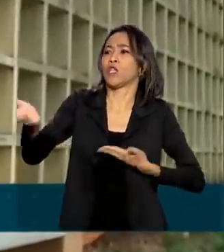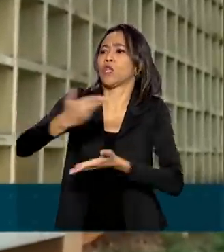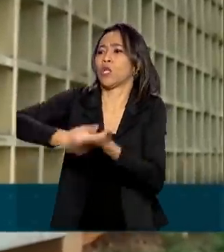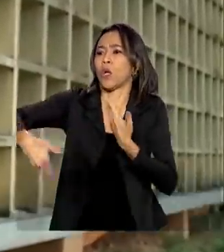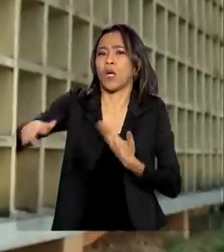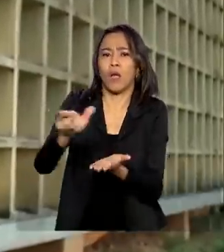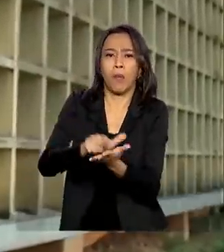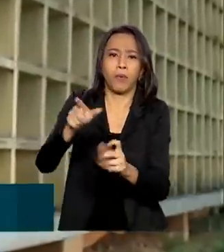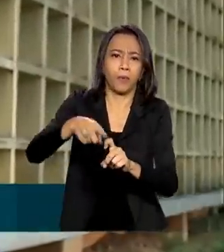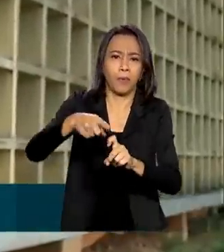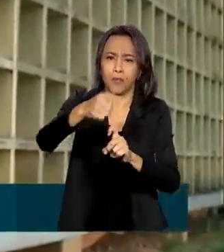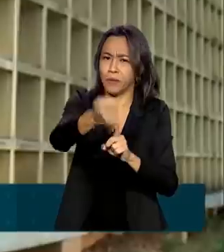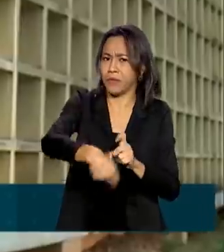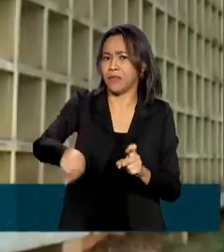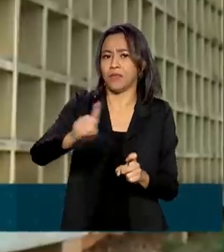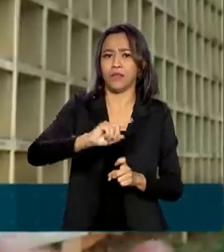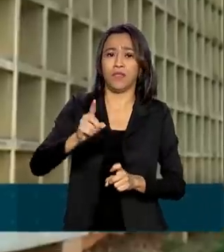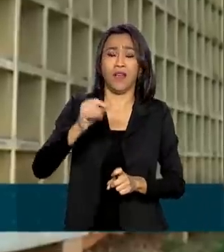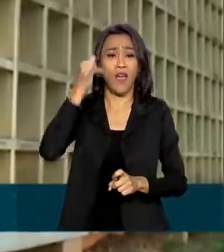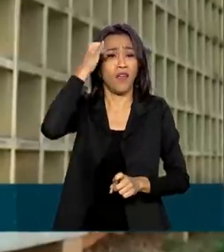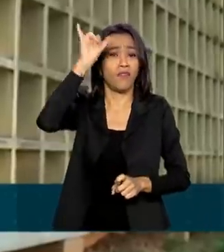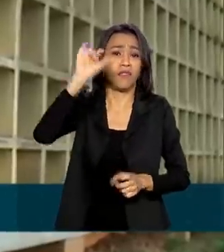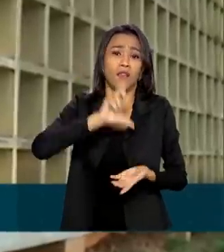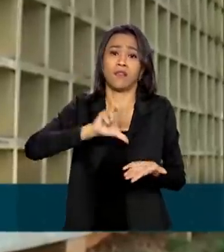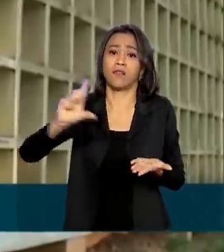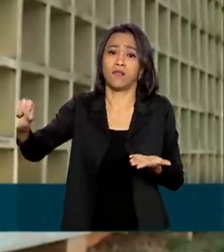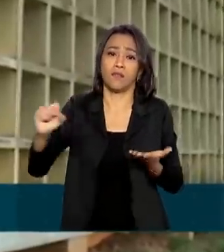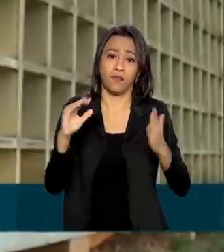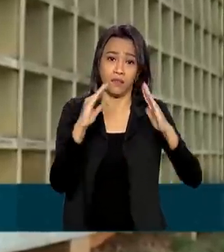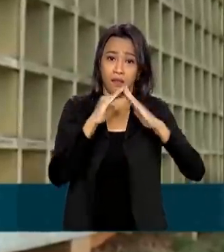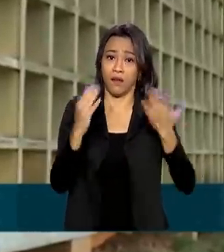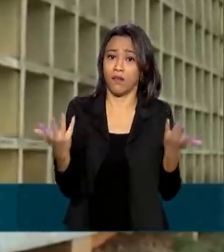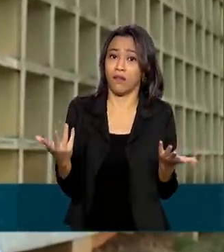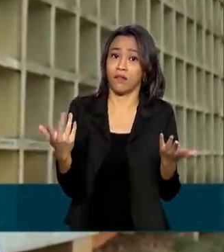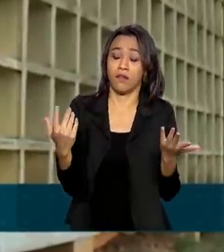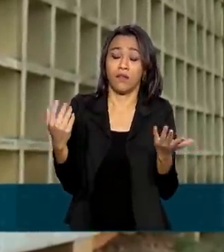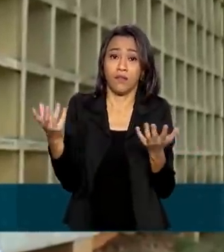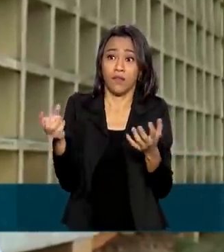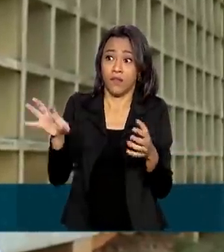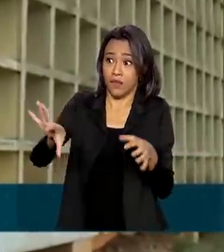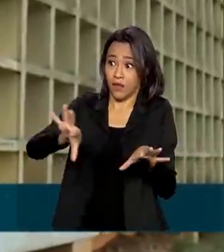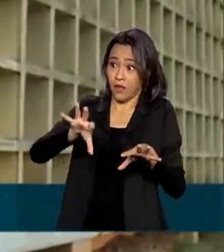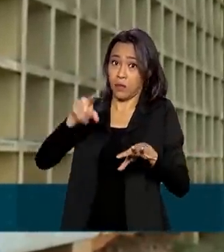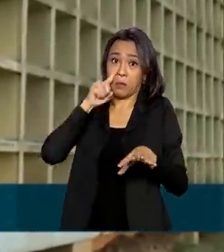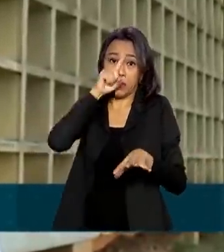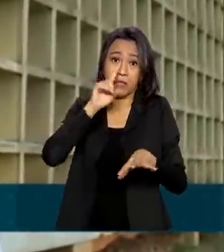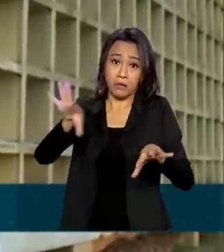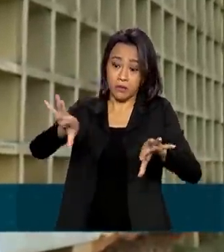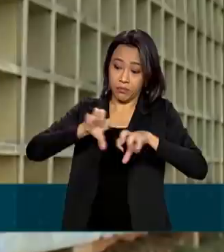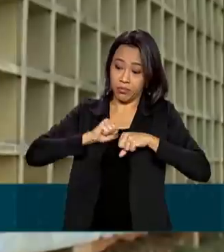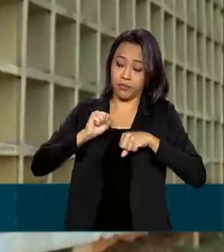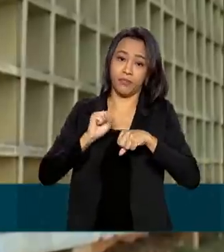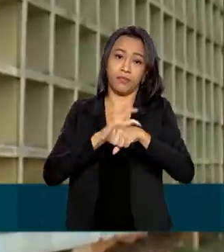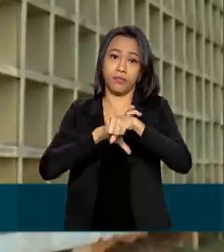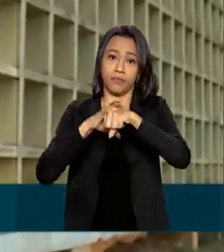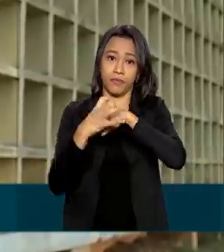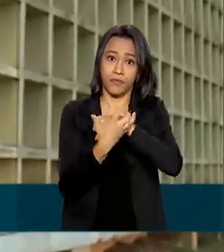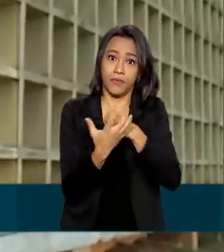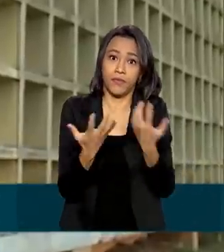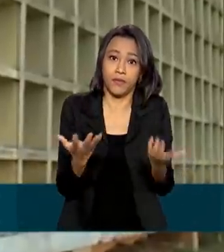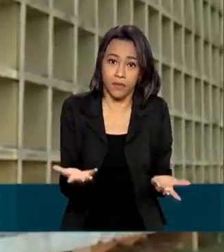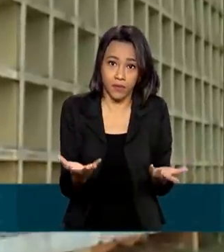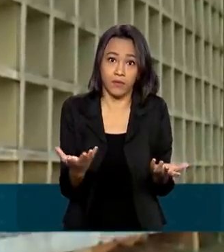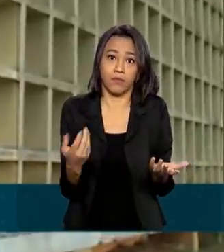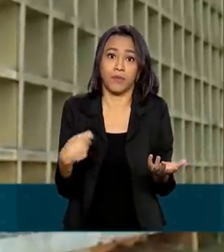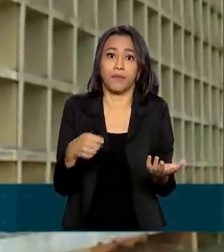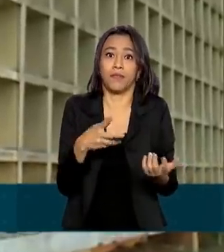receitas, né? Porque evita que a gente se exponha ao vírus. Nessa pandemia, gente não precisa se expor ao vírus, tendo